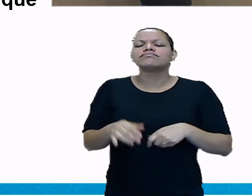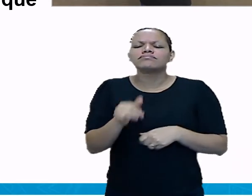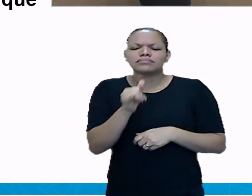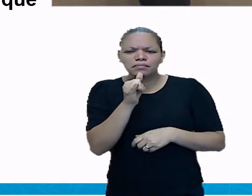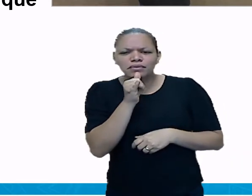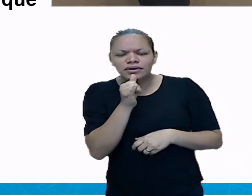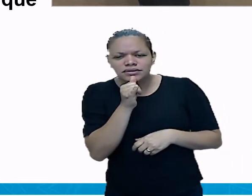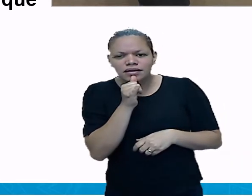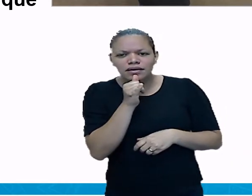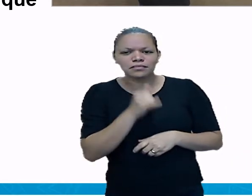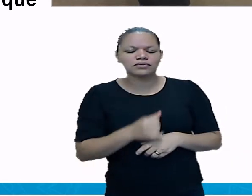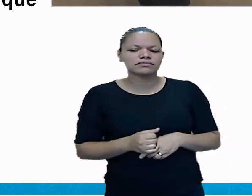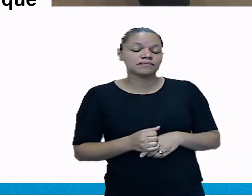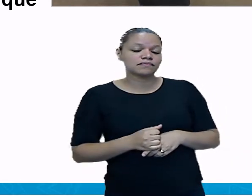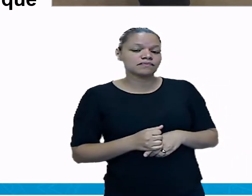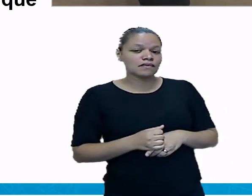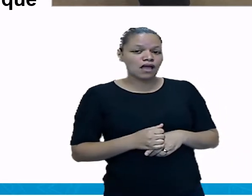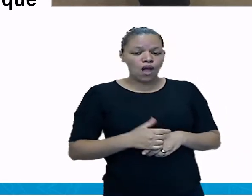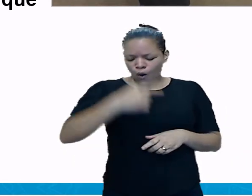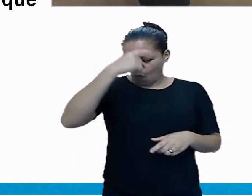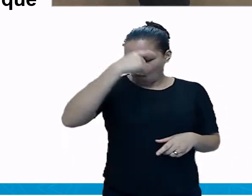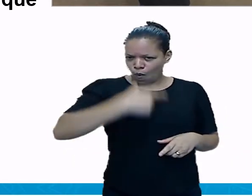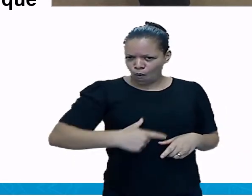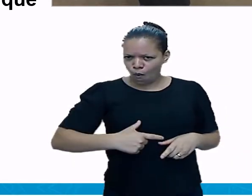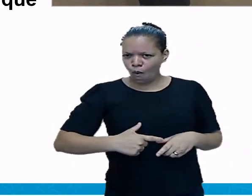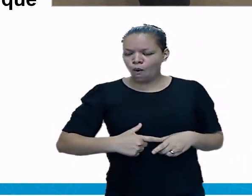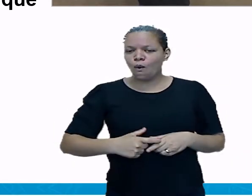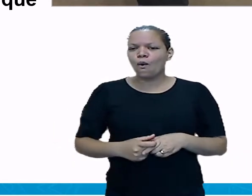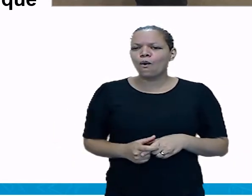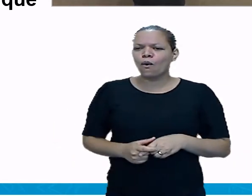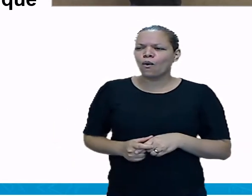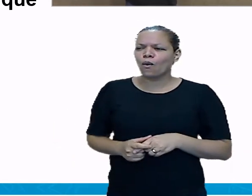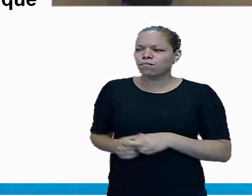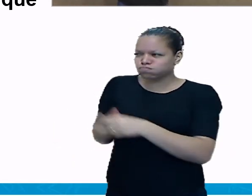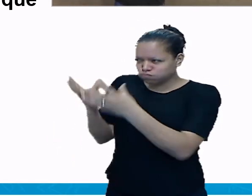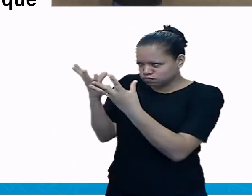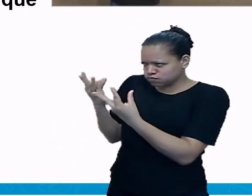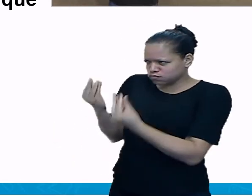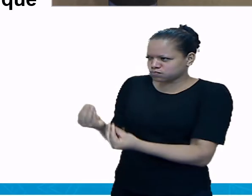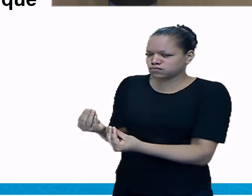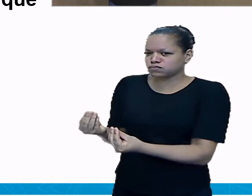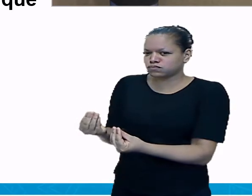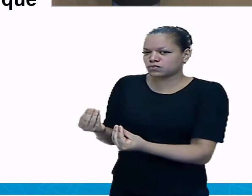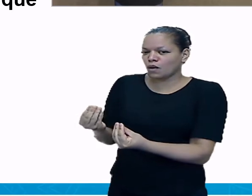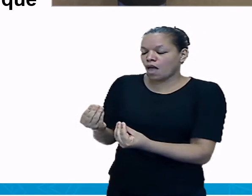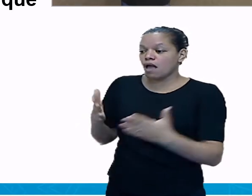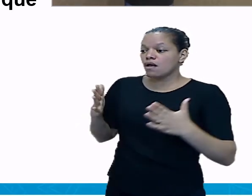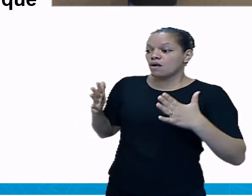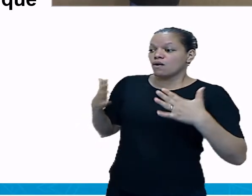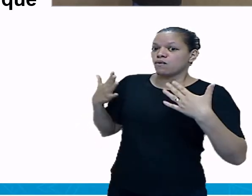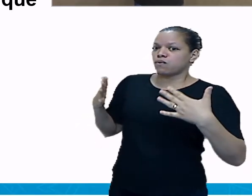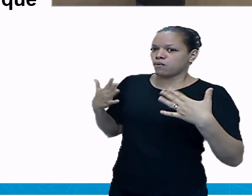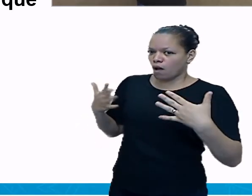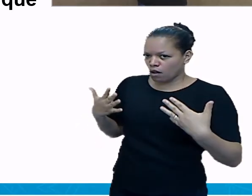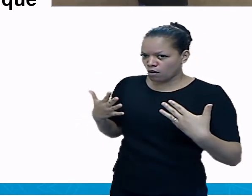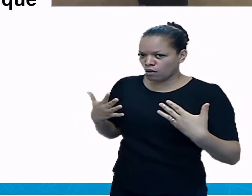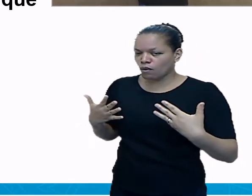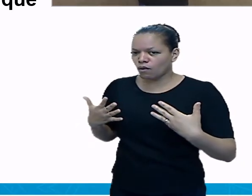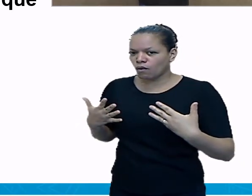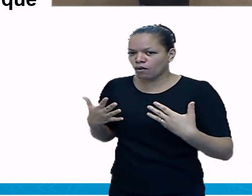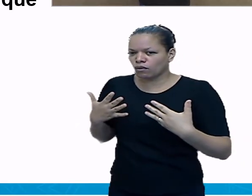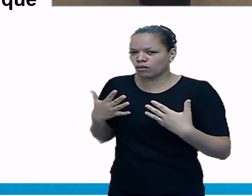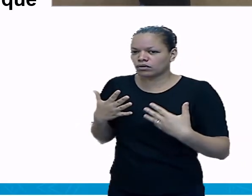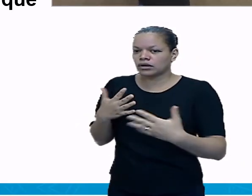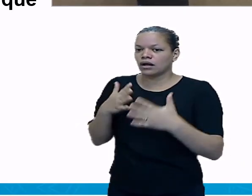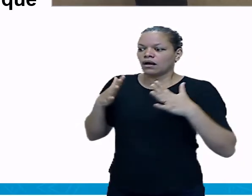ele esfria novamente. Os objetos expostos ao sol se aquecem porque estão recebendo